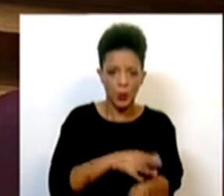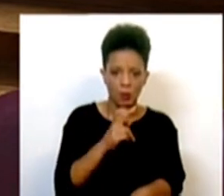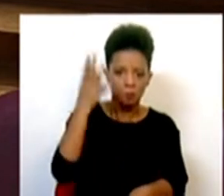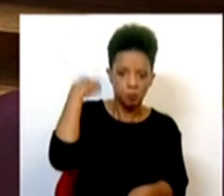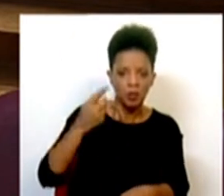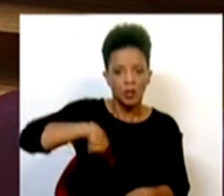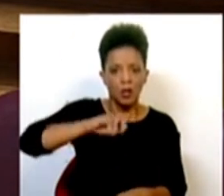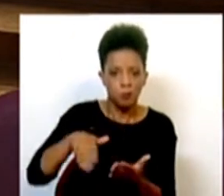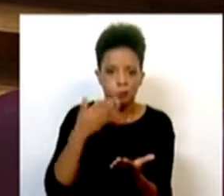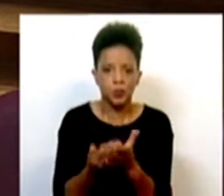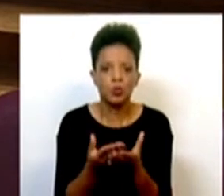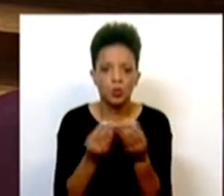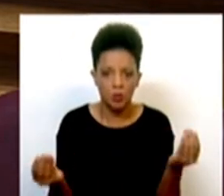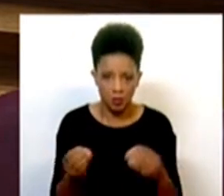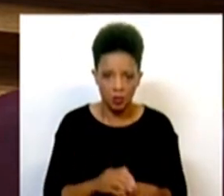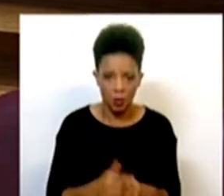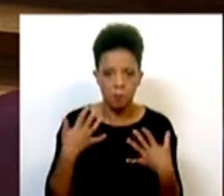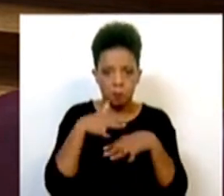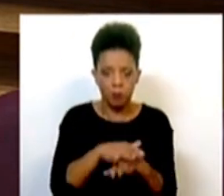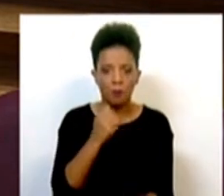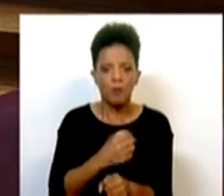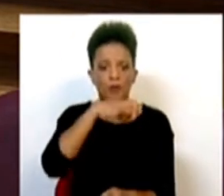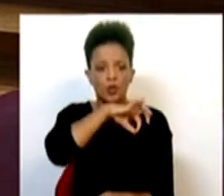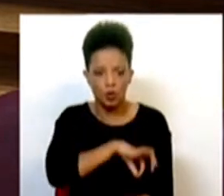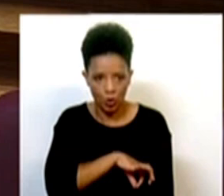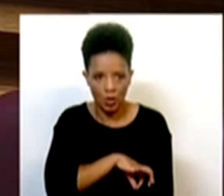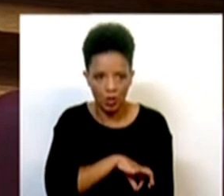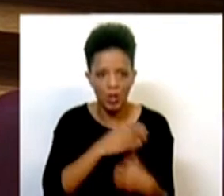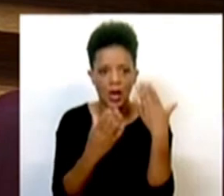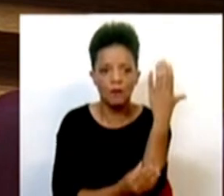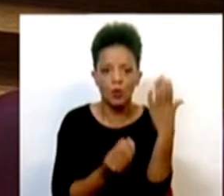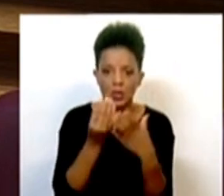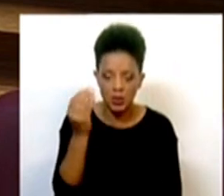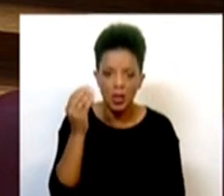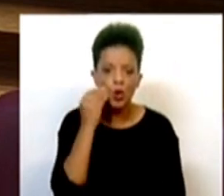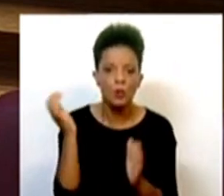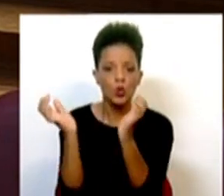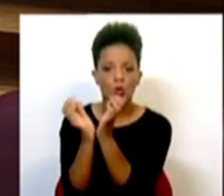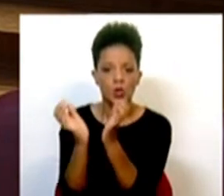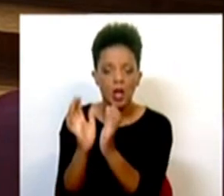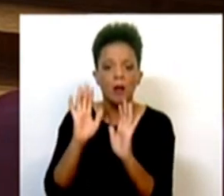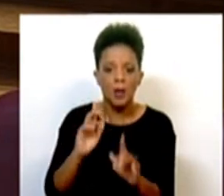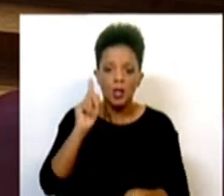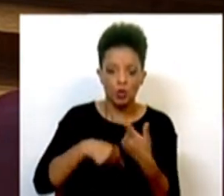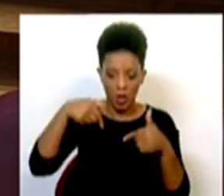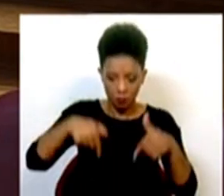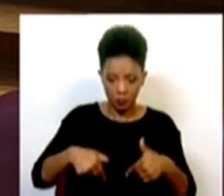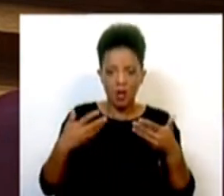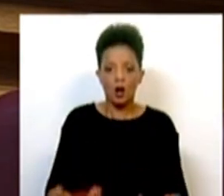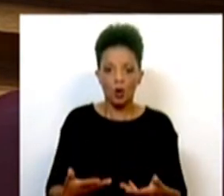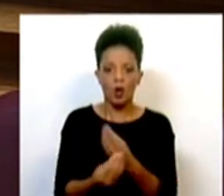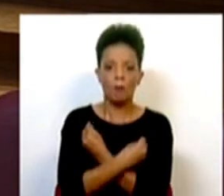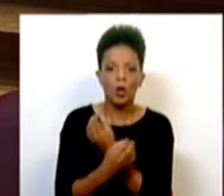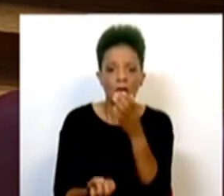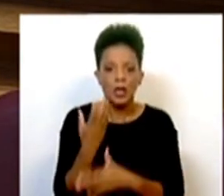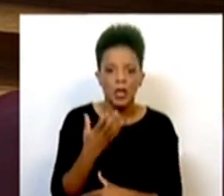apresentou uma solução, que era a integração dos profissionais da advocacia na segurança social e o que vem fazer agora o Bloco vem